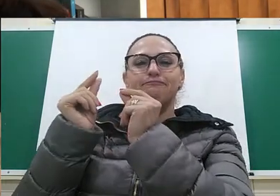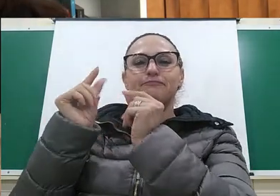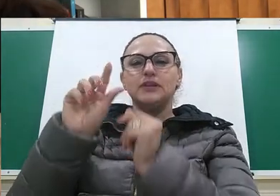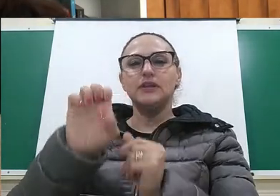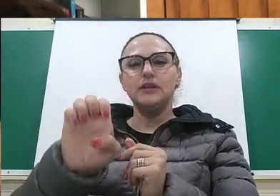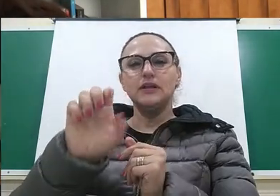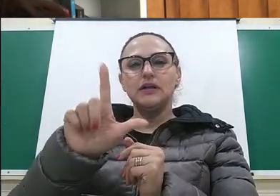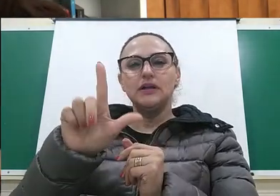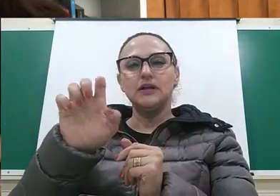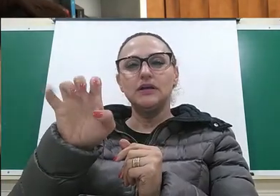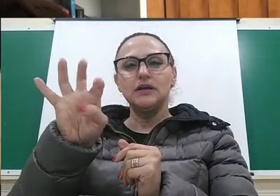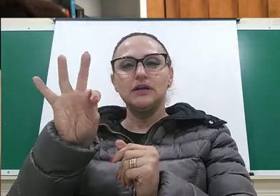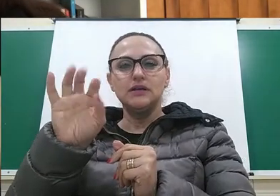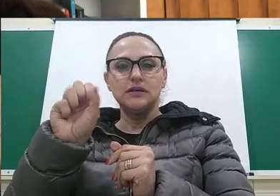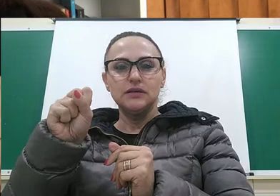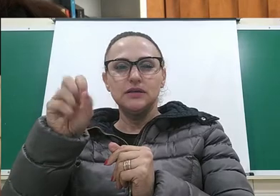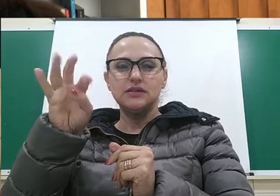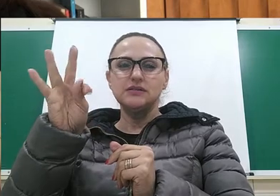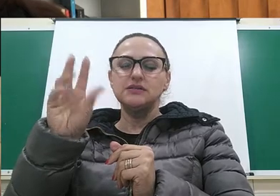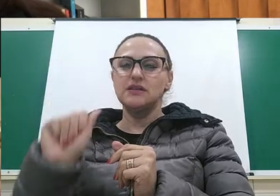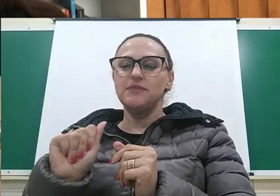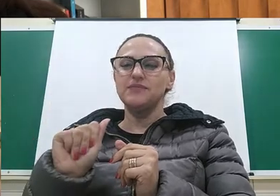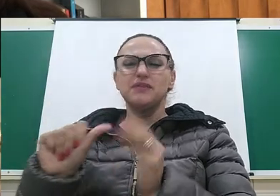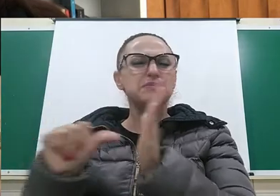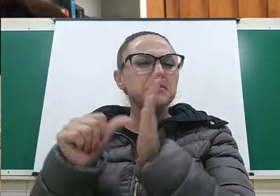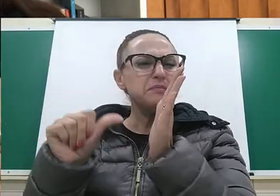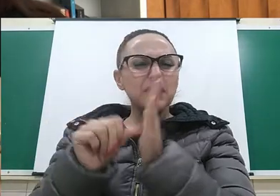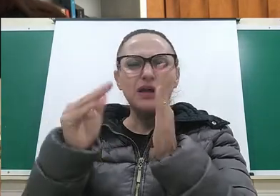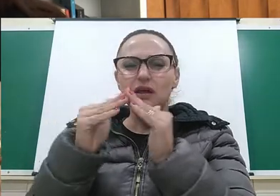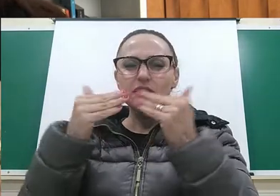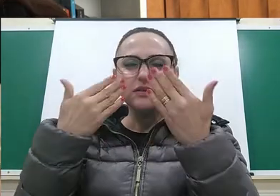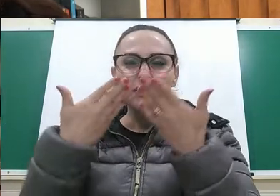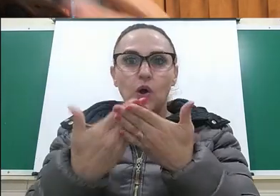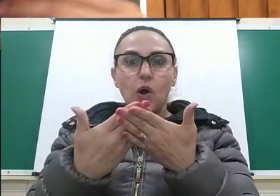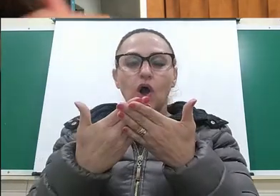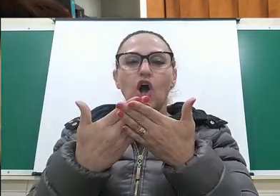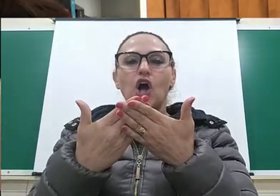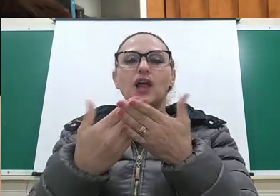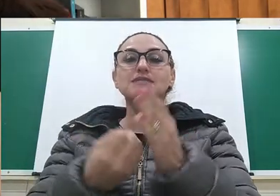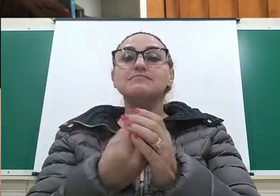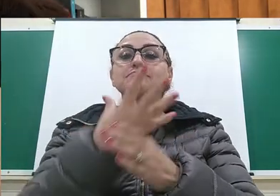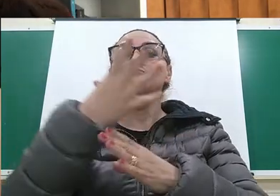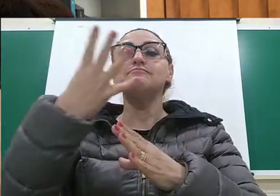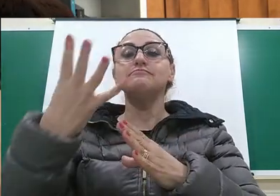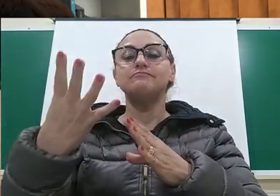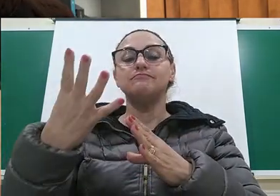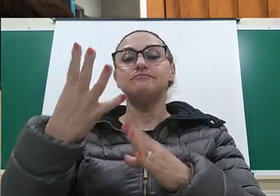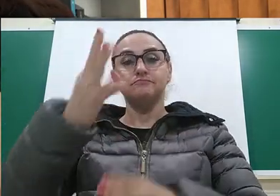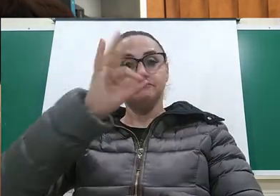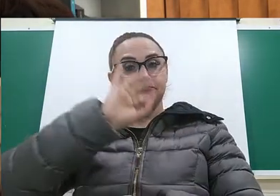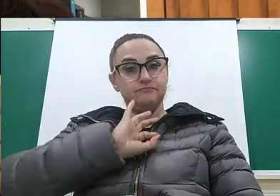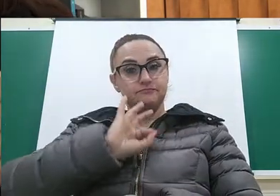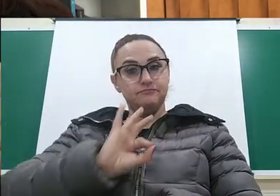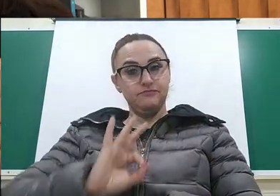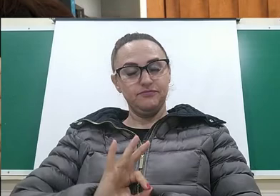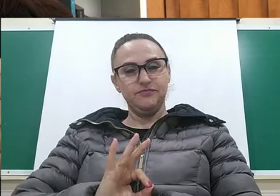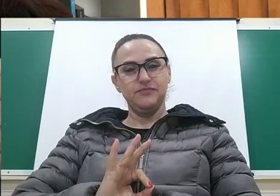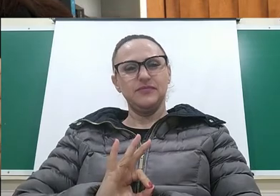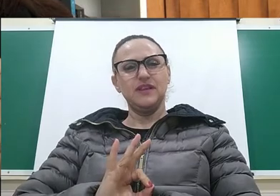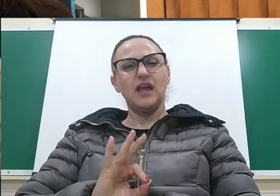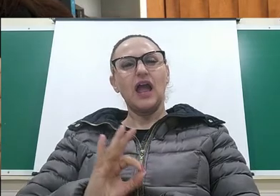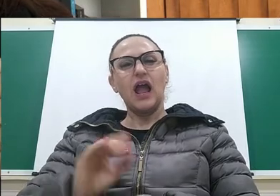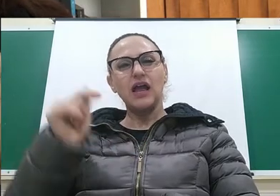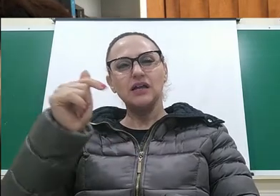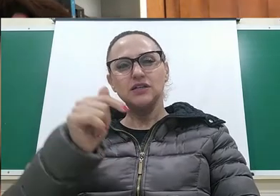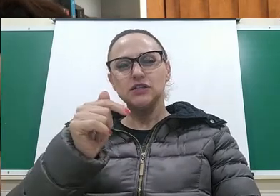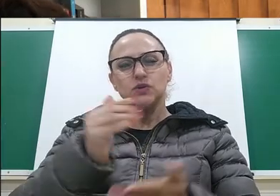começa desde as primeiras escolas de Beabá implantadas pelos jesuítas no Brasil, lá nos primeiros